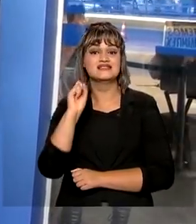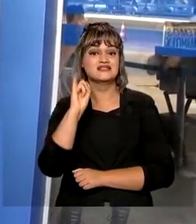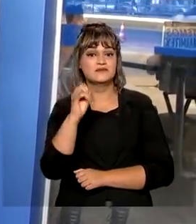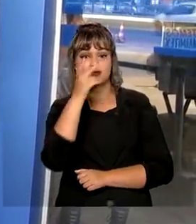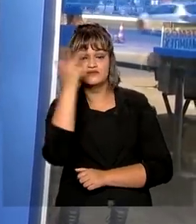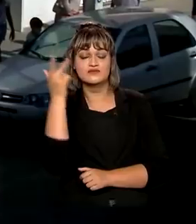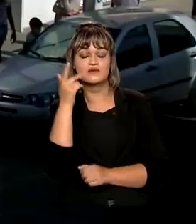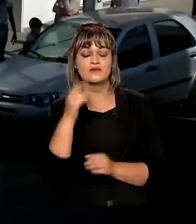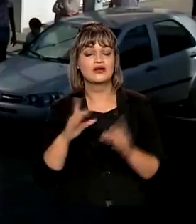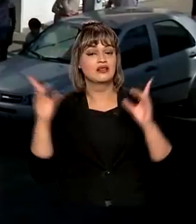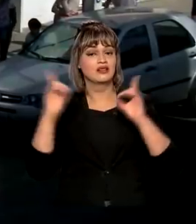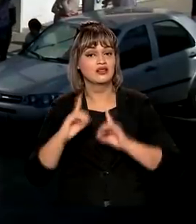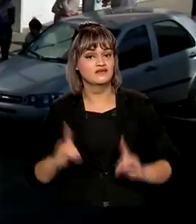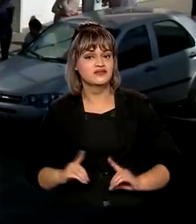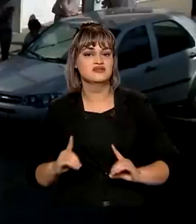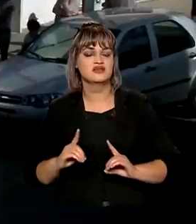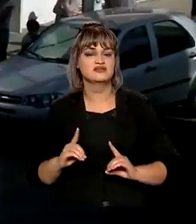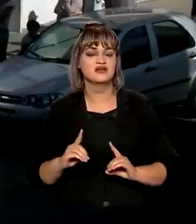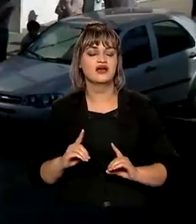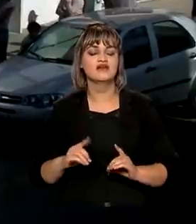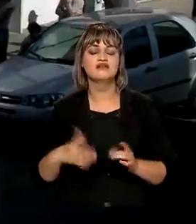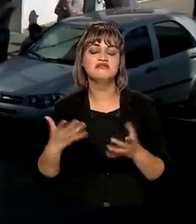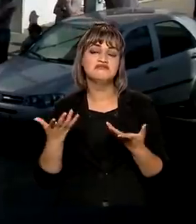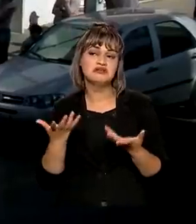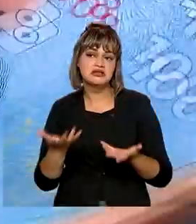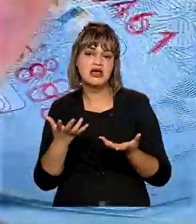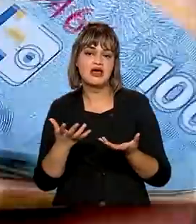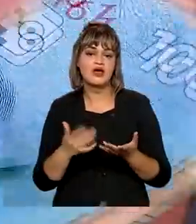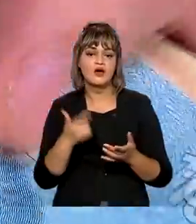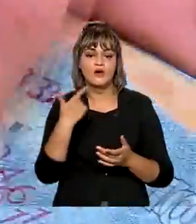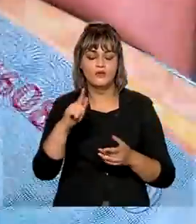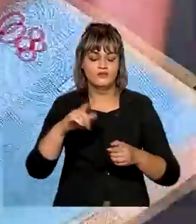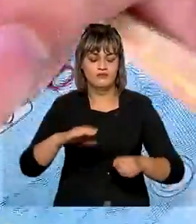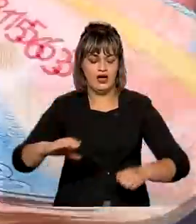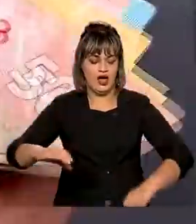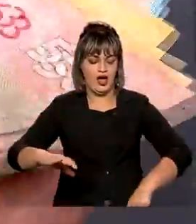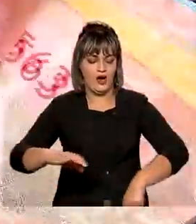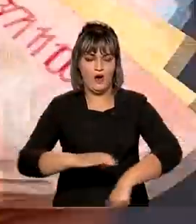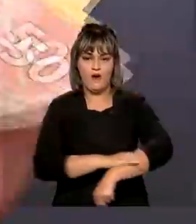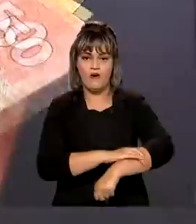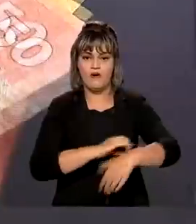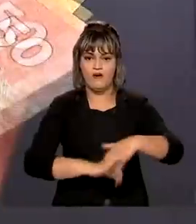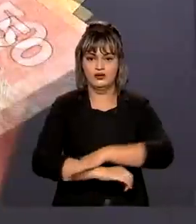pessoas com deficiência que queiram adquirir uma órtese ou prótese.